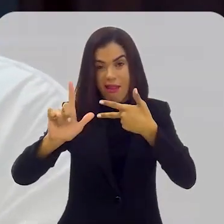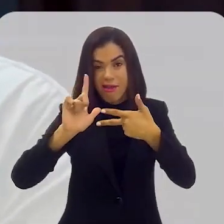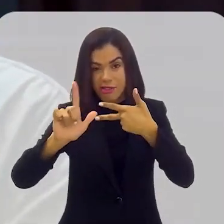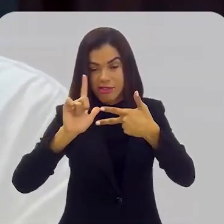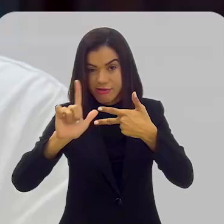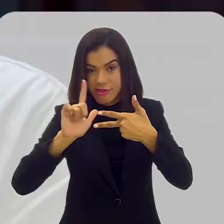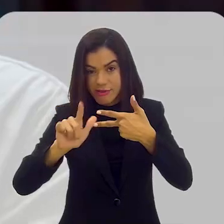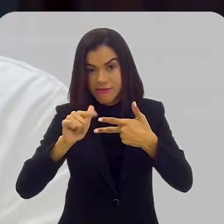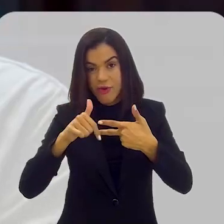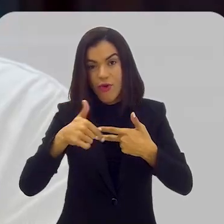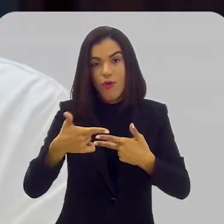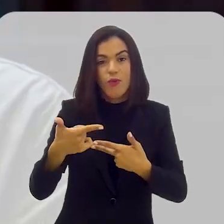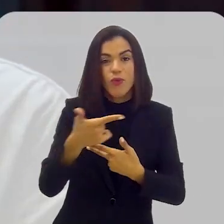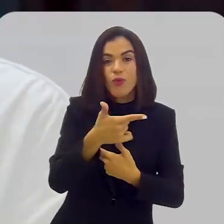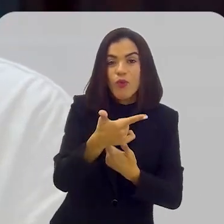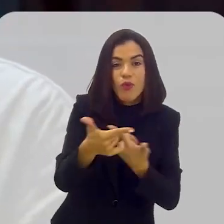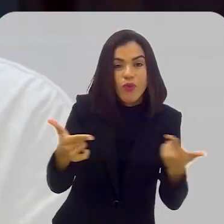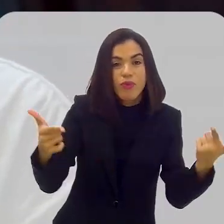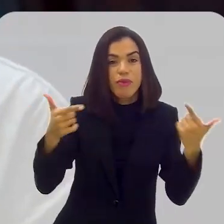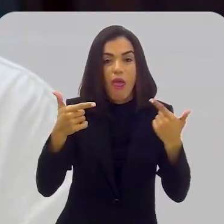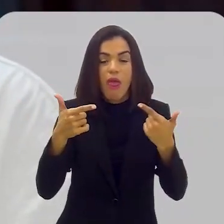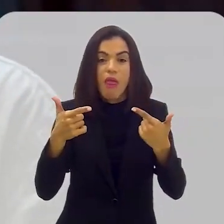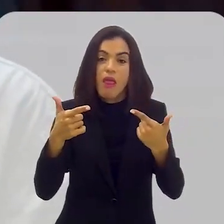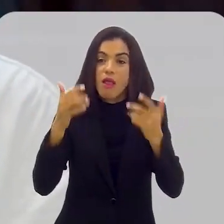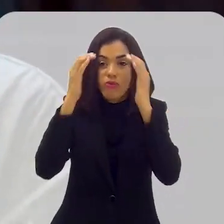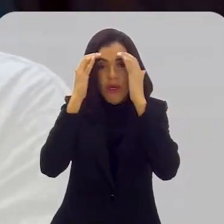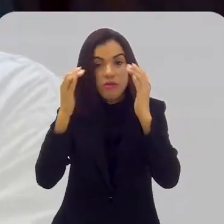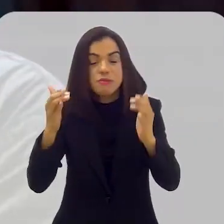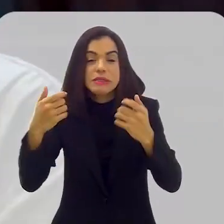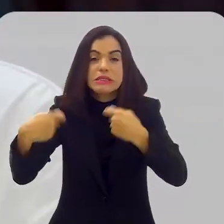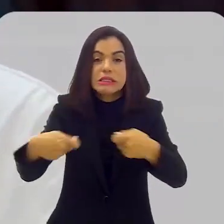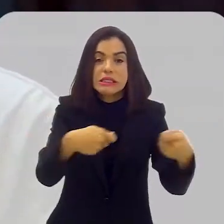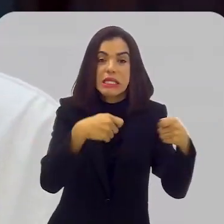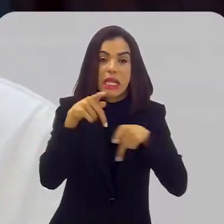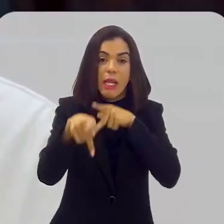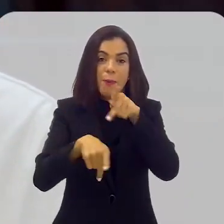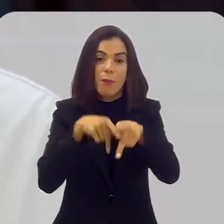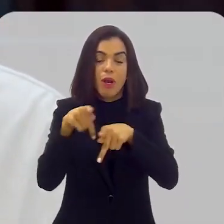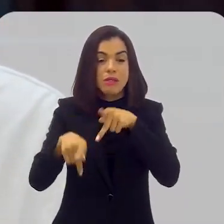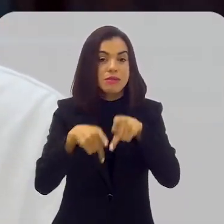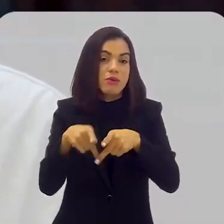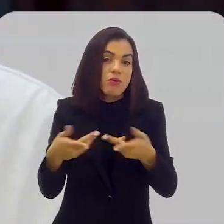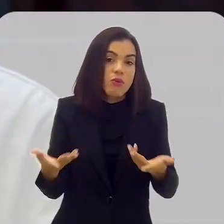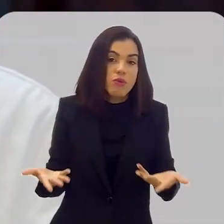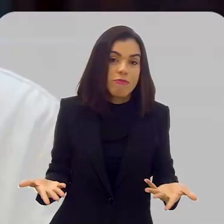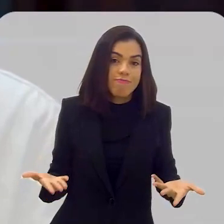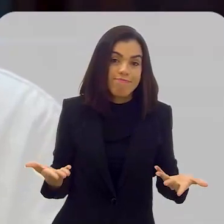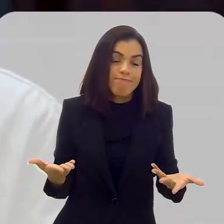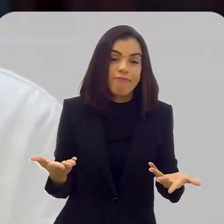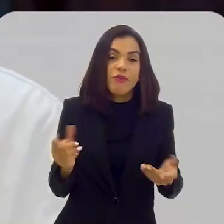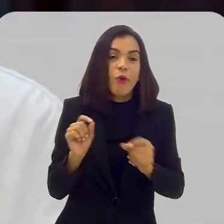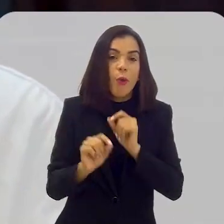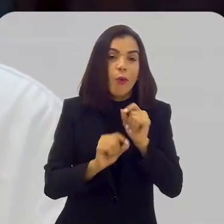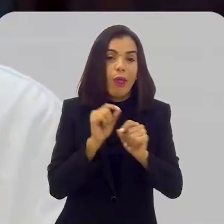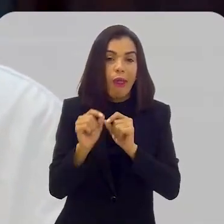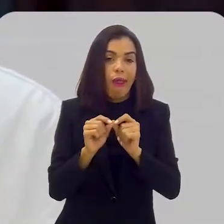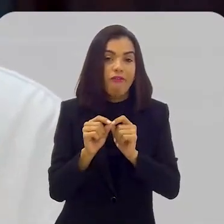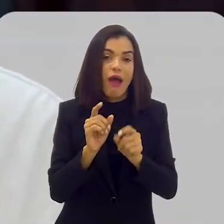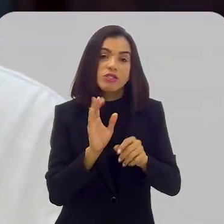quem tem mandato não se alimenta, não é poroso e aberto às demandas populares, vai virar um